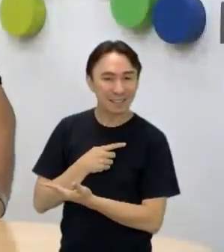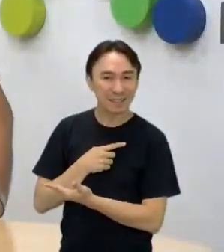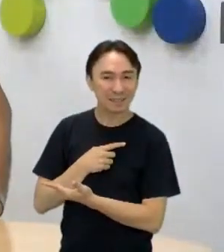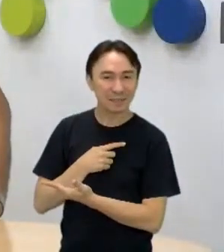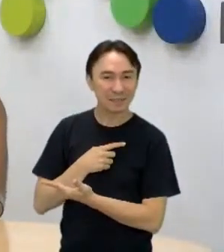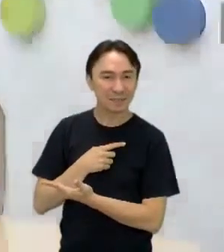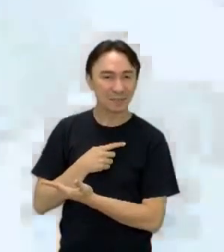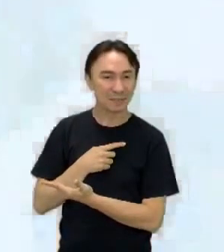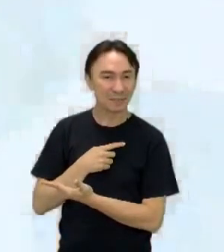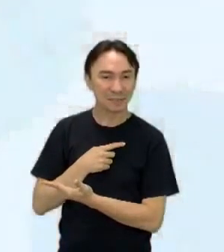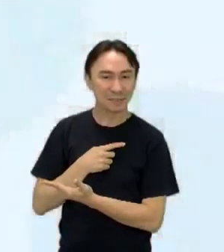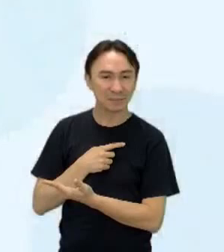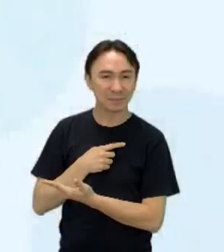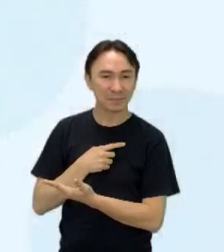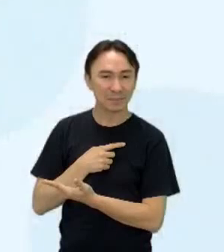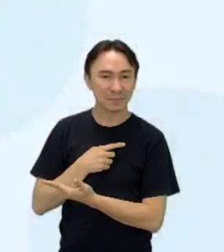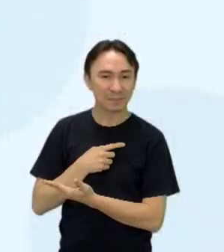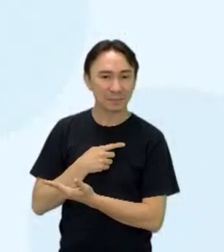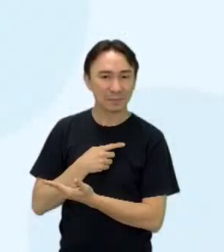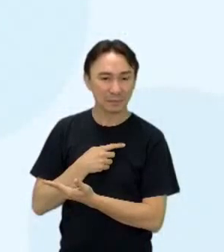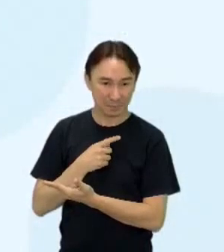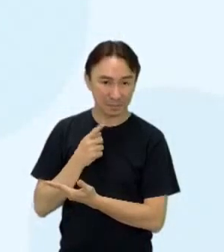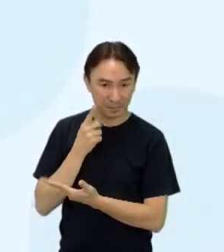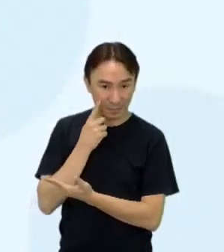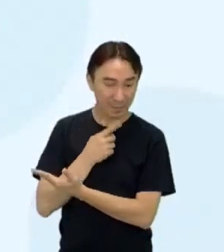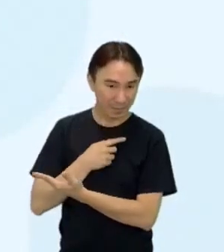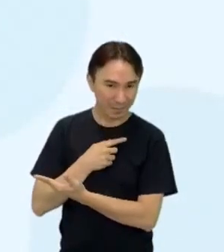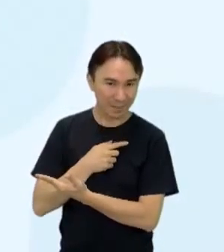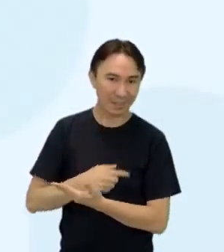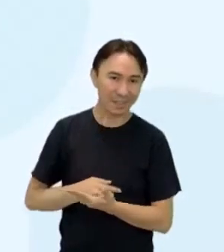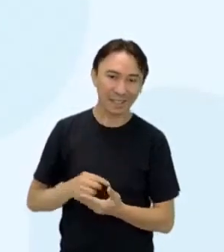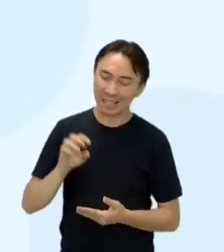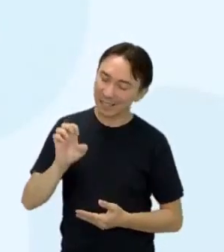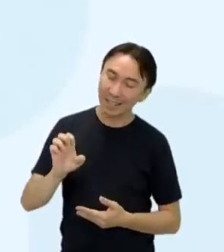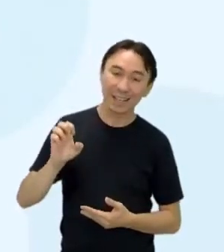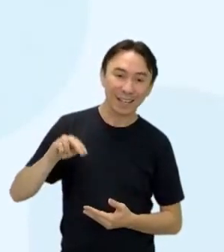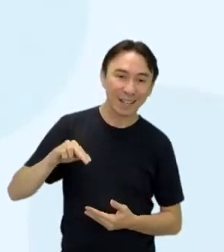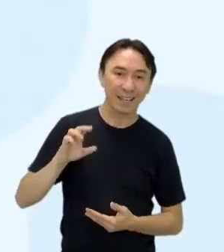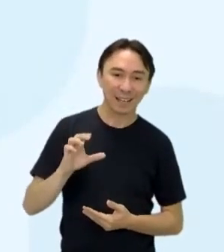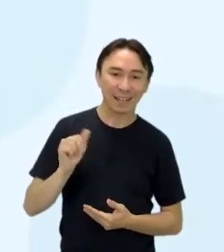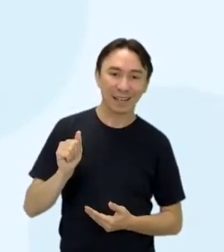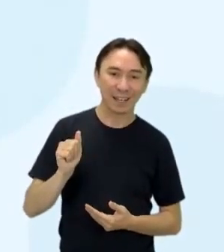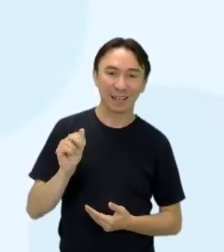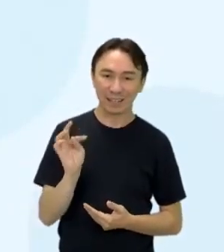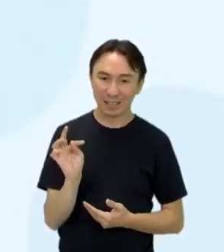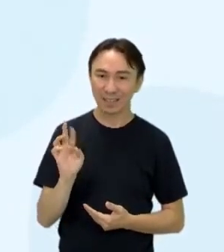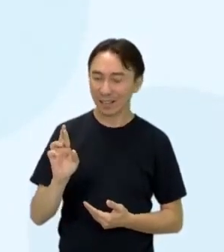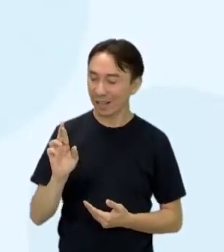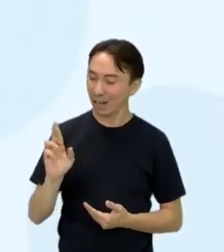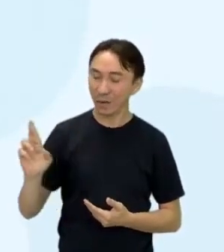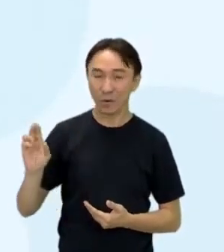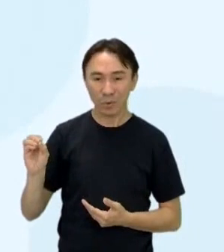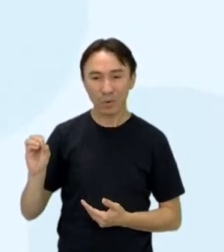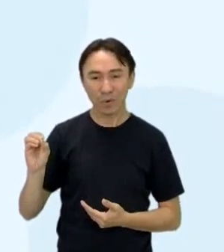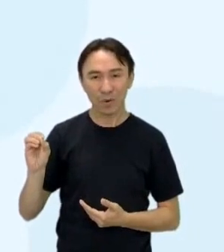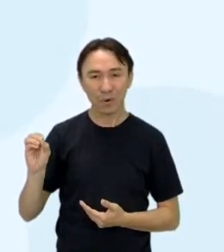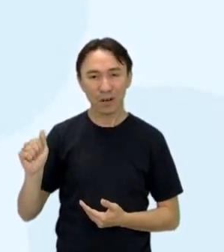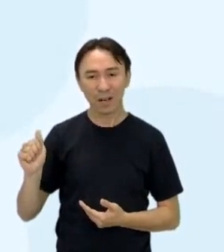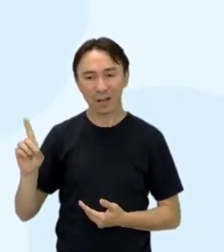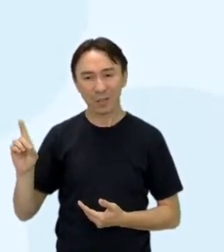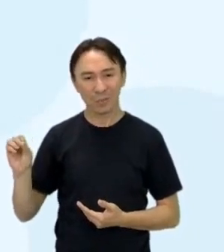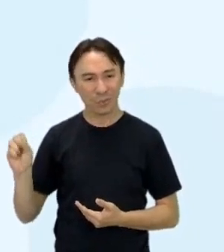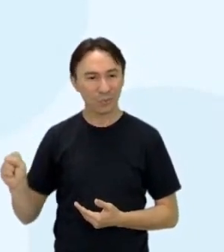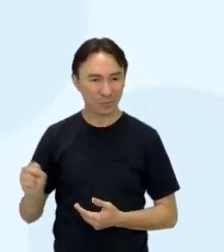passar aqui, ó, que eu não passei. Vamos lá. Dos encatarroados. Perceba que a escrita já está adaptada à nossa escrita mais moderna, tá? Os